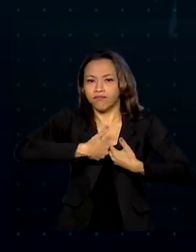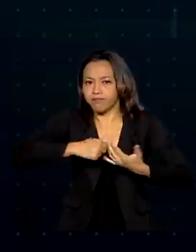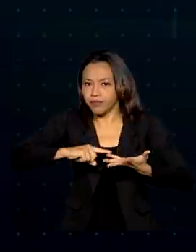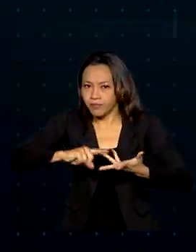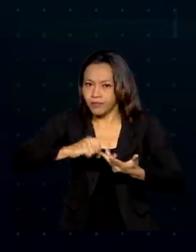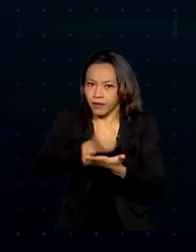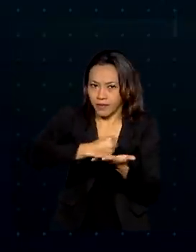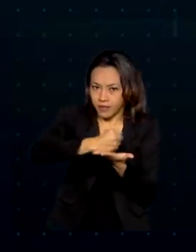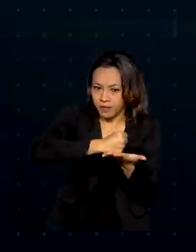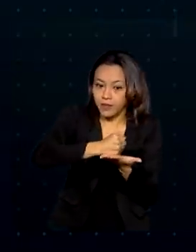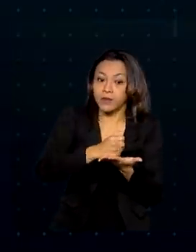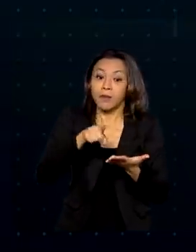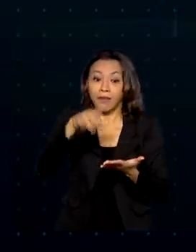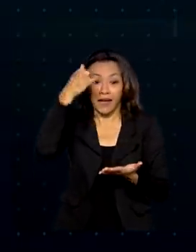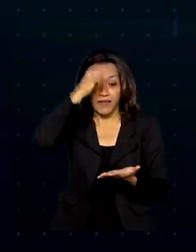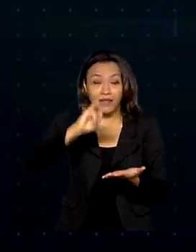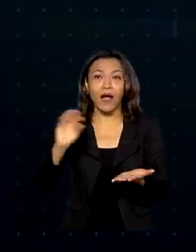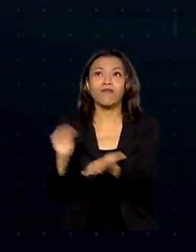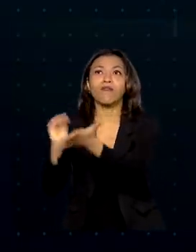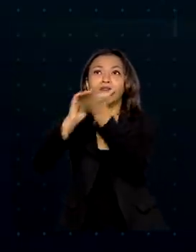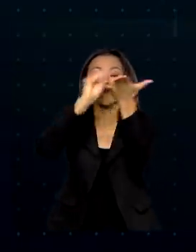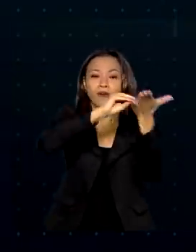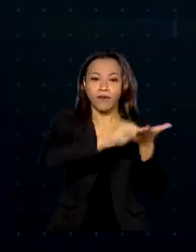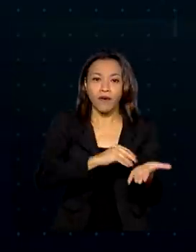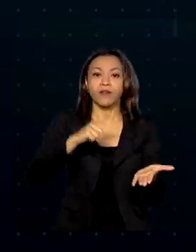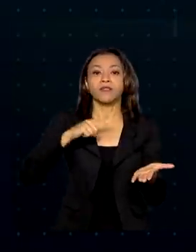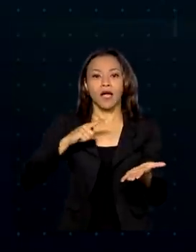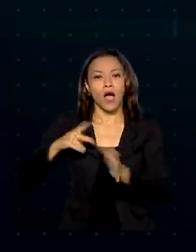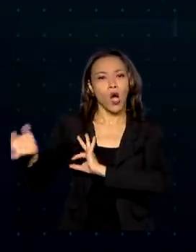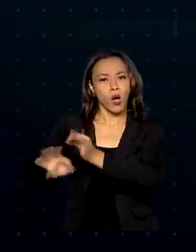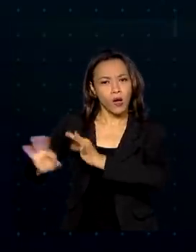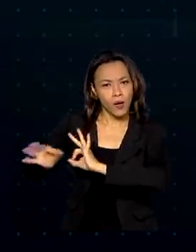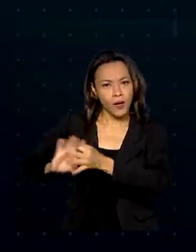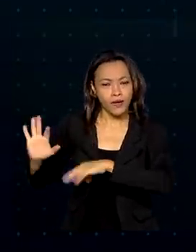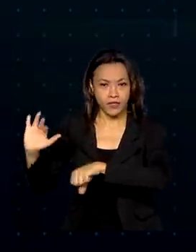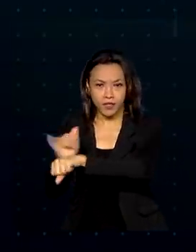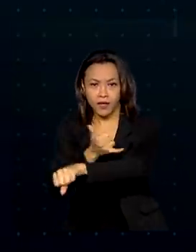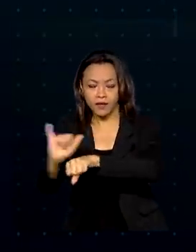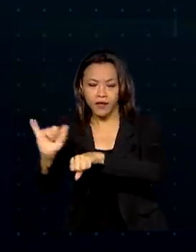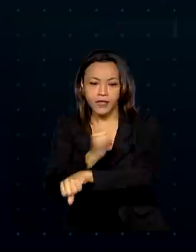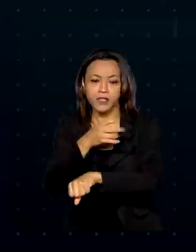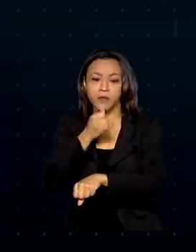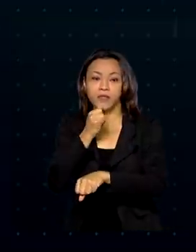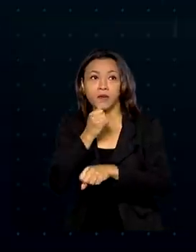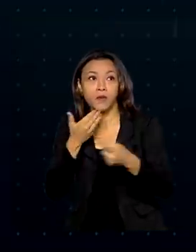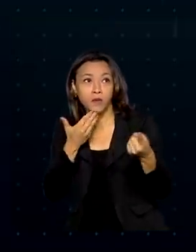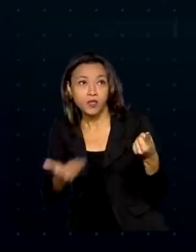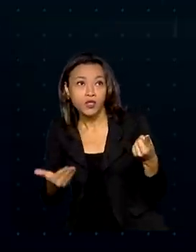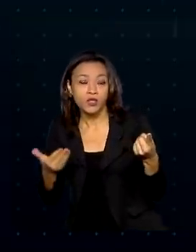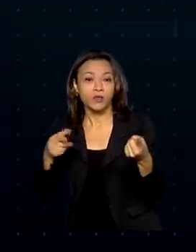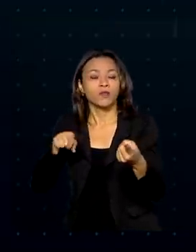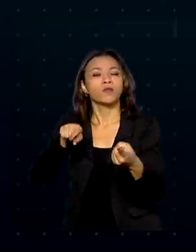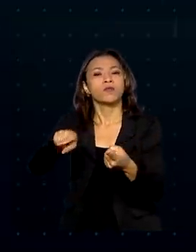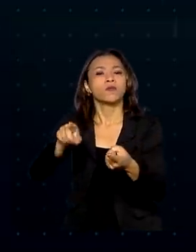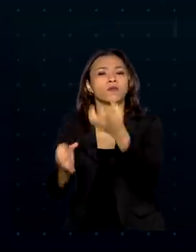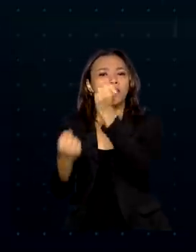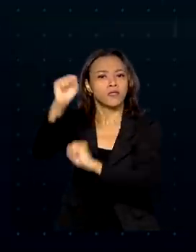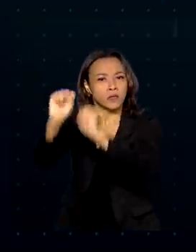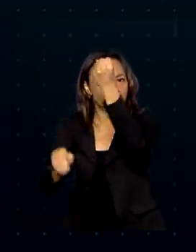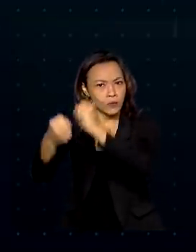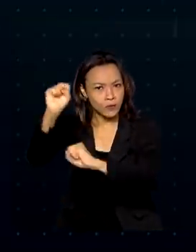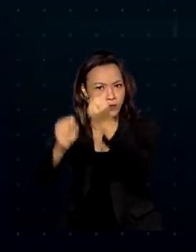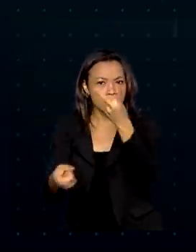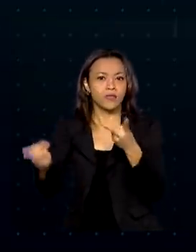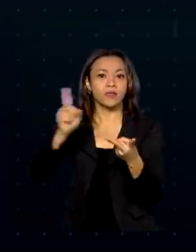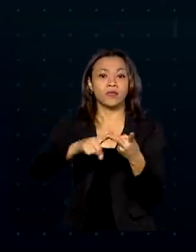evitar o desabastecimento, pretende adotar estratégias como a requisição dos estoques excedentes das indústrias, aquisições